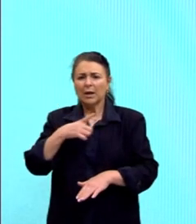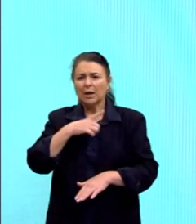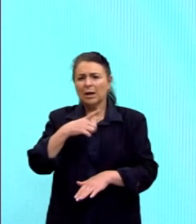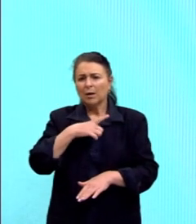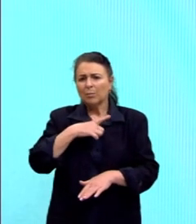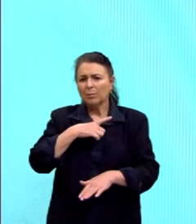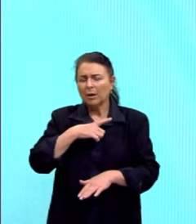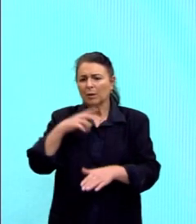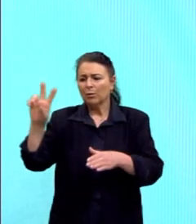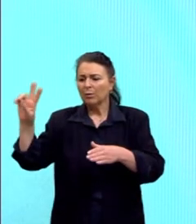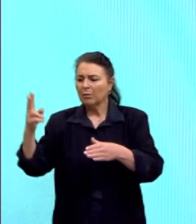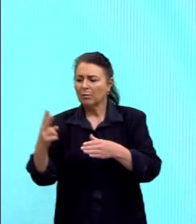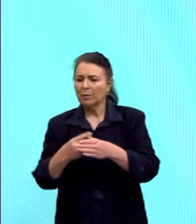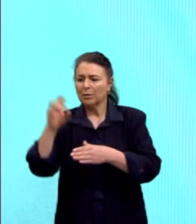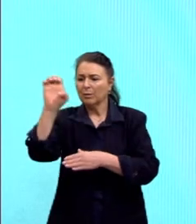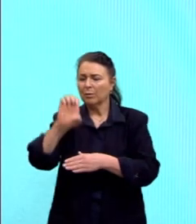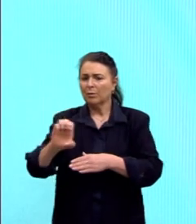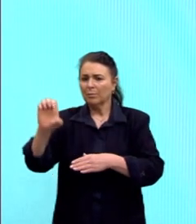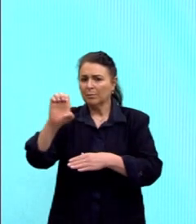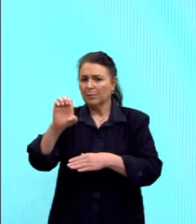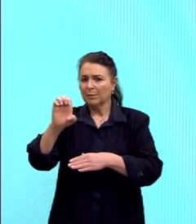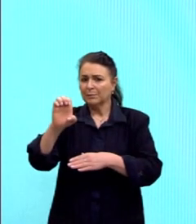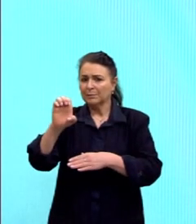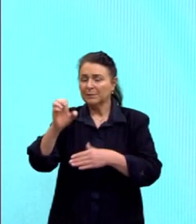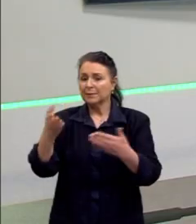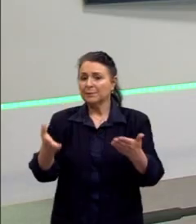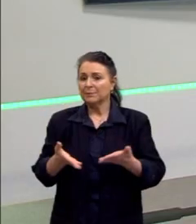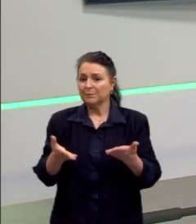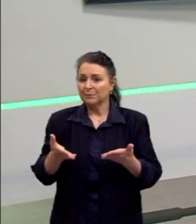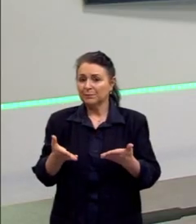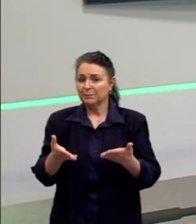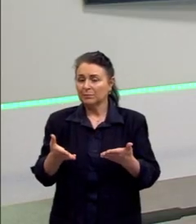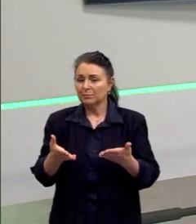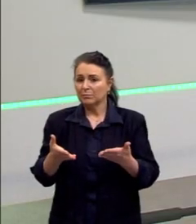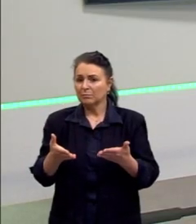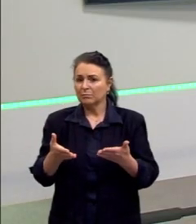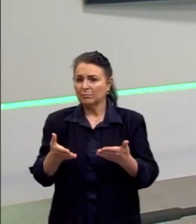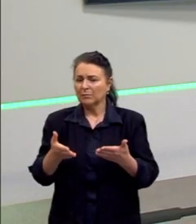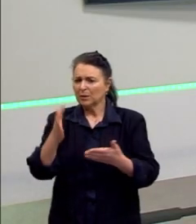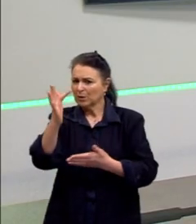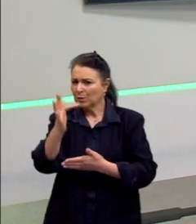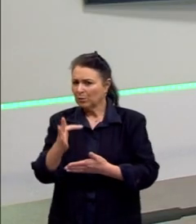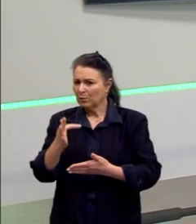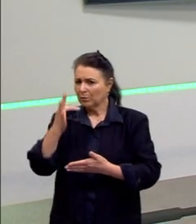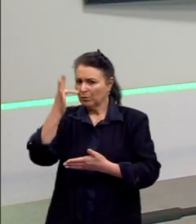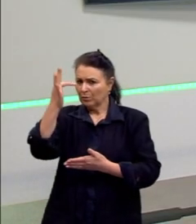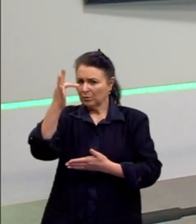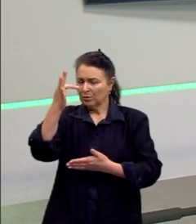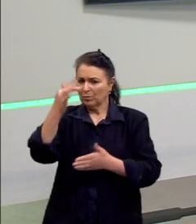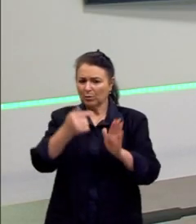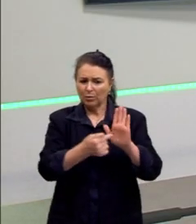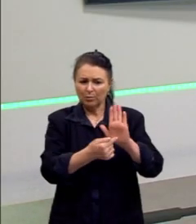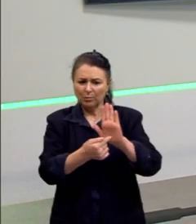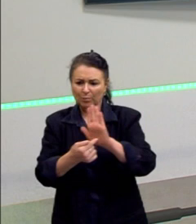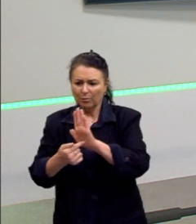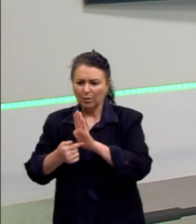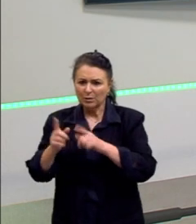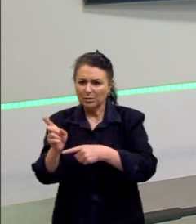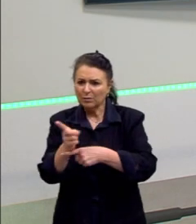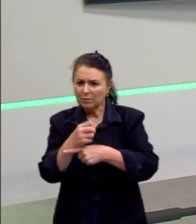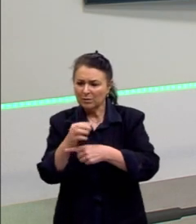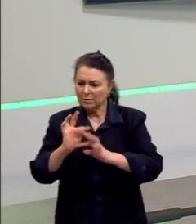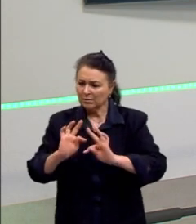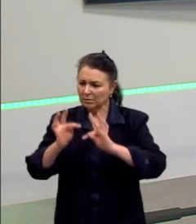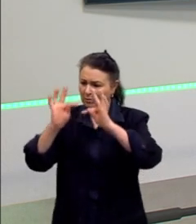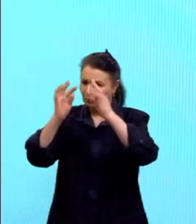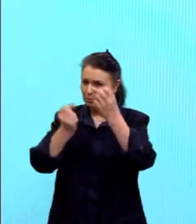modernismo. Marque-a. Será que é o futurismo pela exaltação à velocidade e à tecnologia